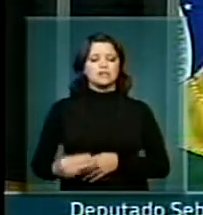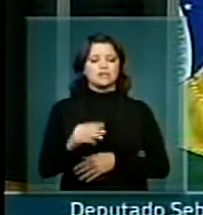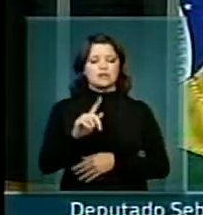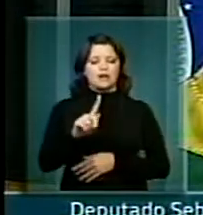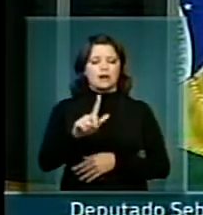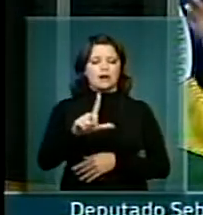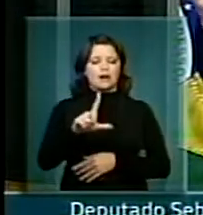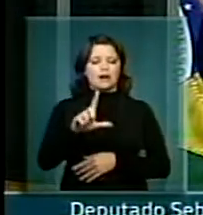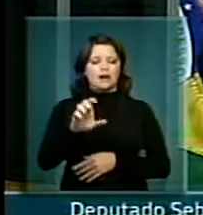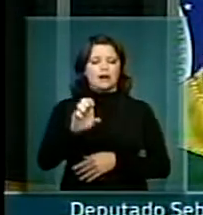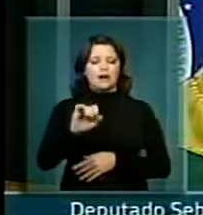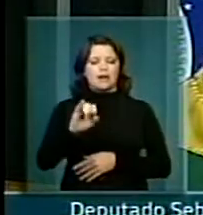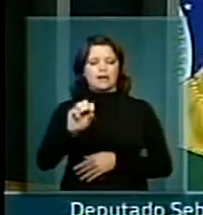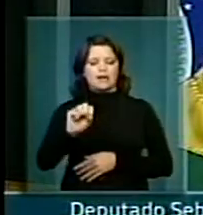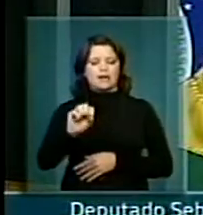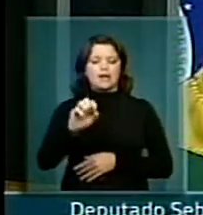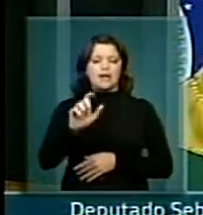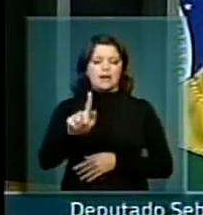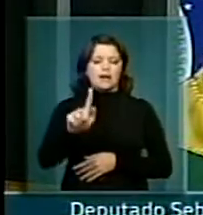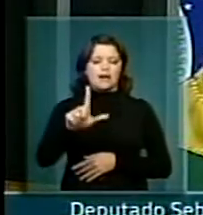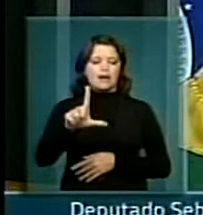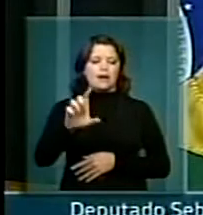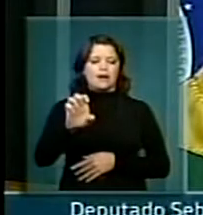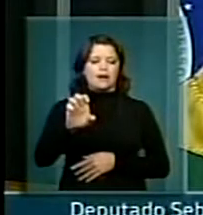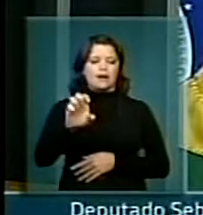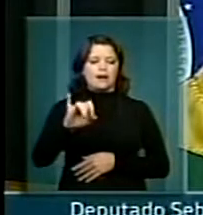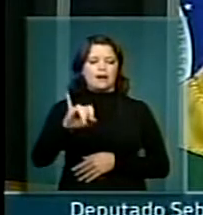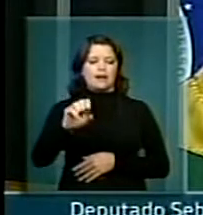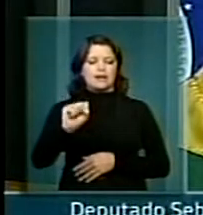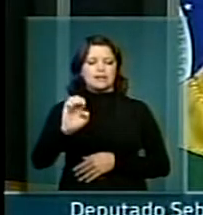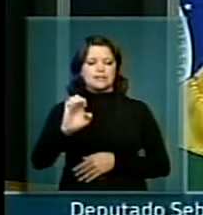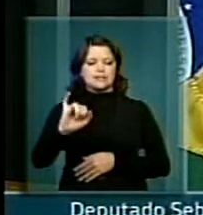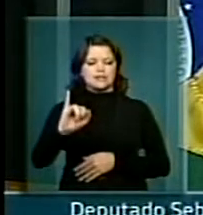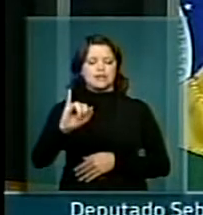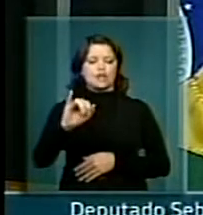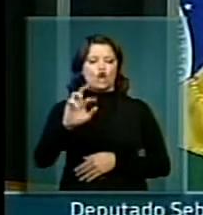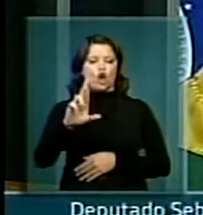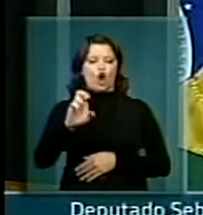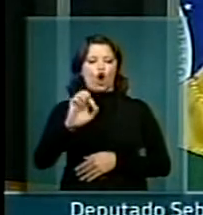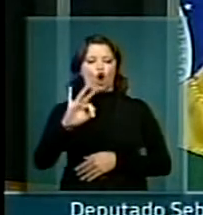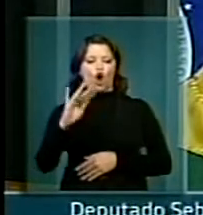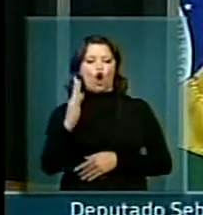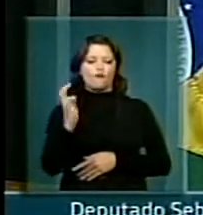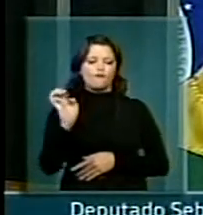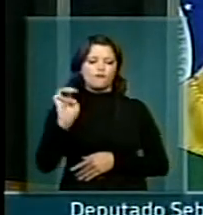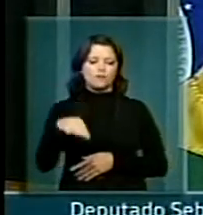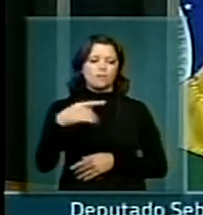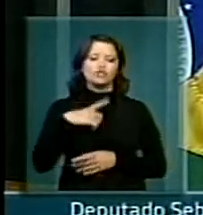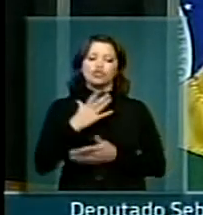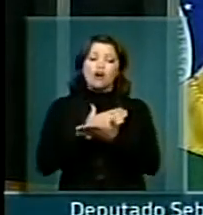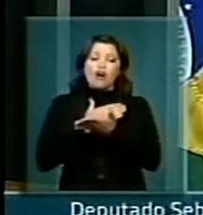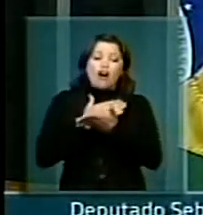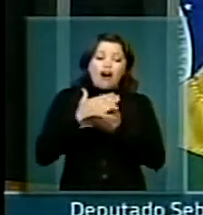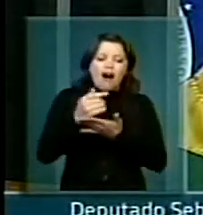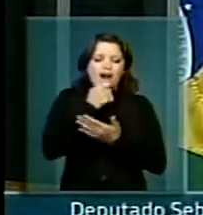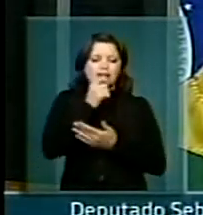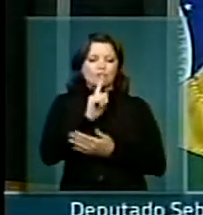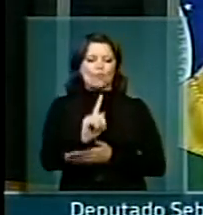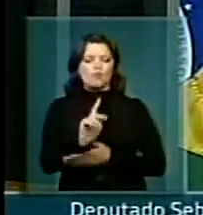nem esquentou ainda a cadeira lá da Casa Civil, mas eu não posso deixar de, neste momento,